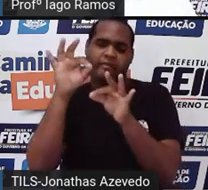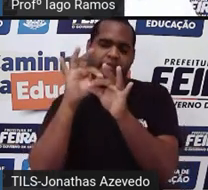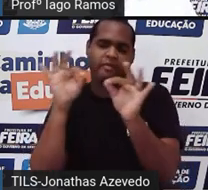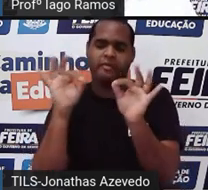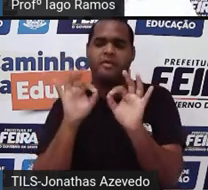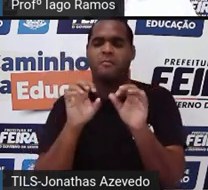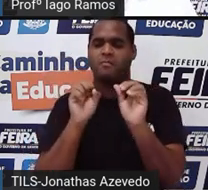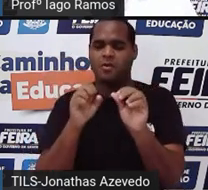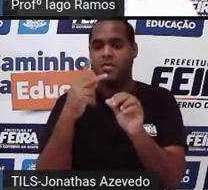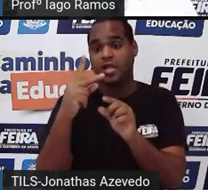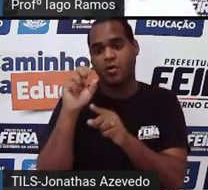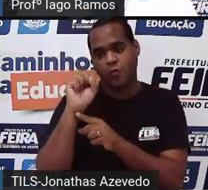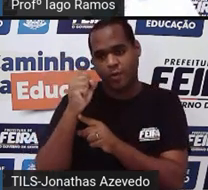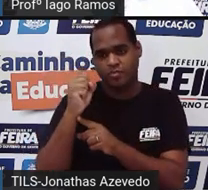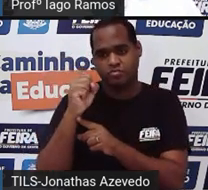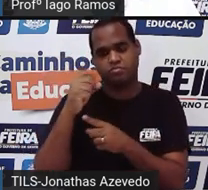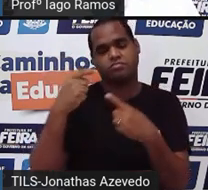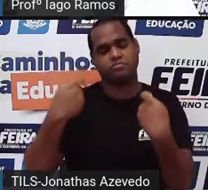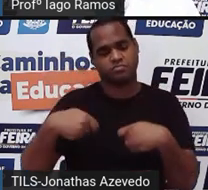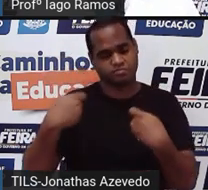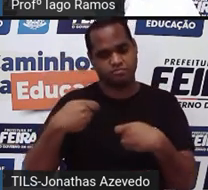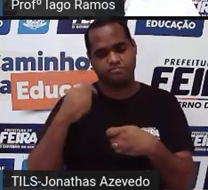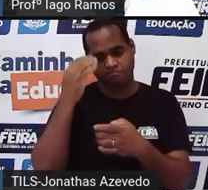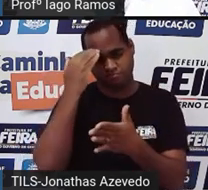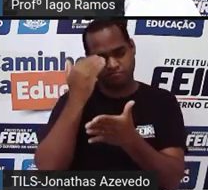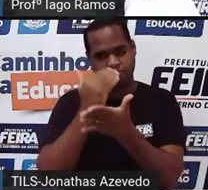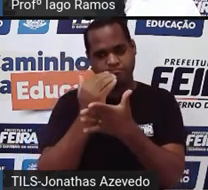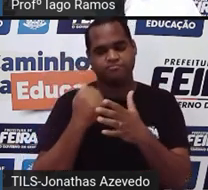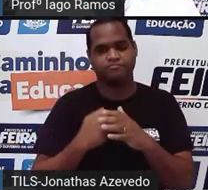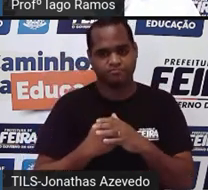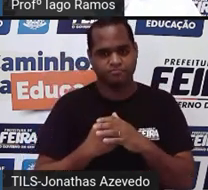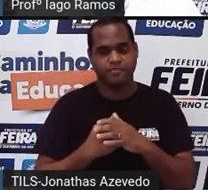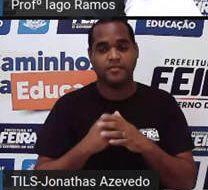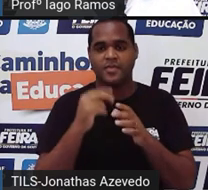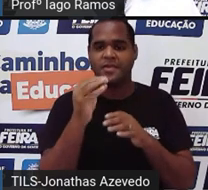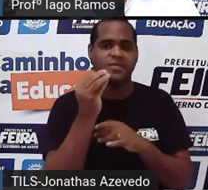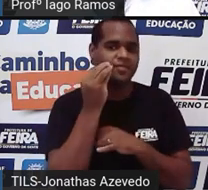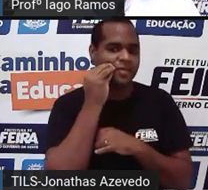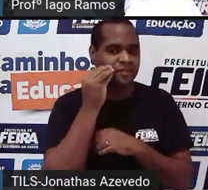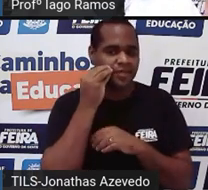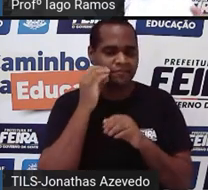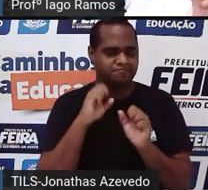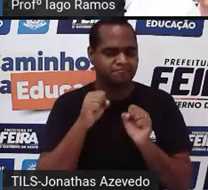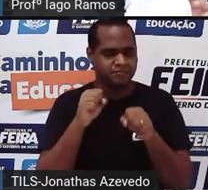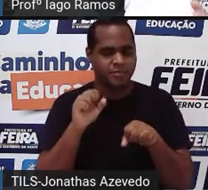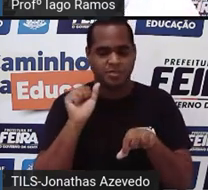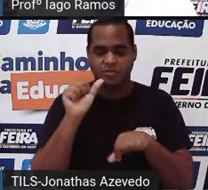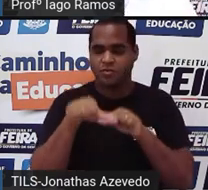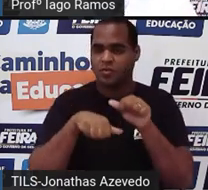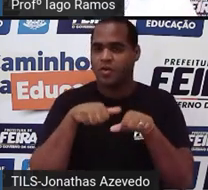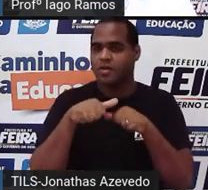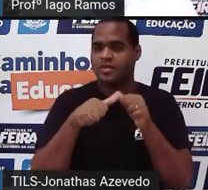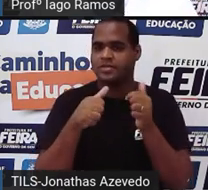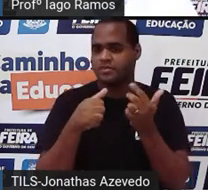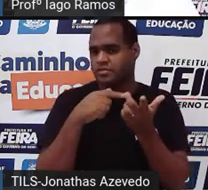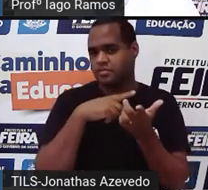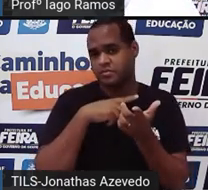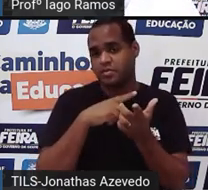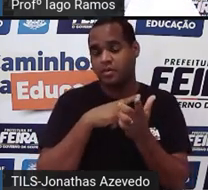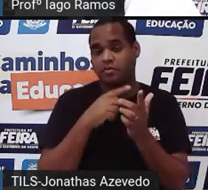imaginar. E aí eu quero que você tente fazer uma transformação nessa figura